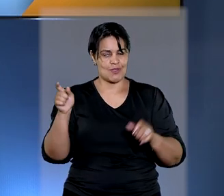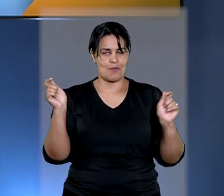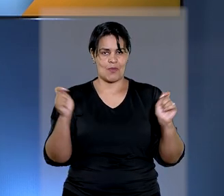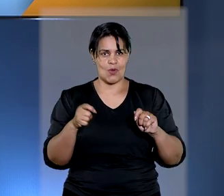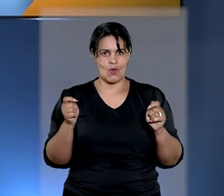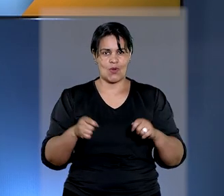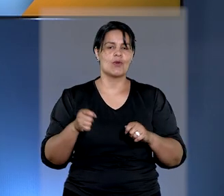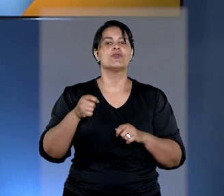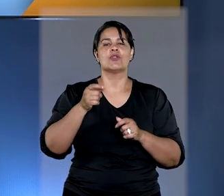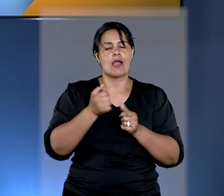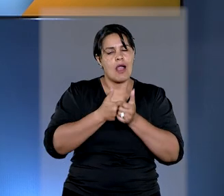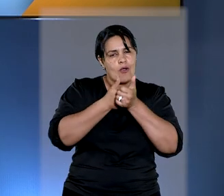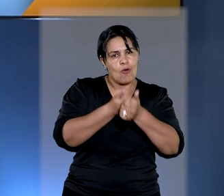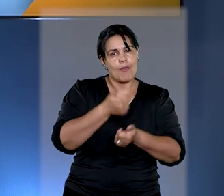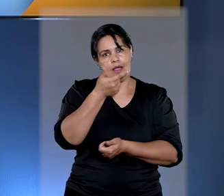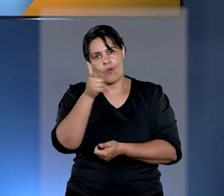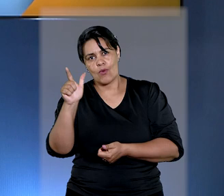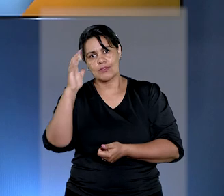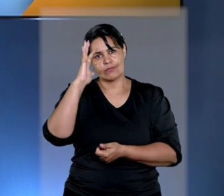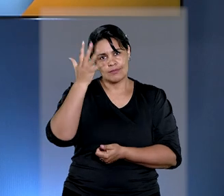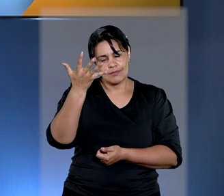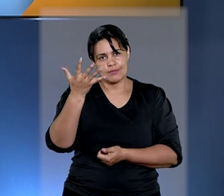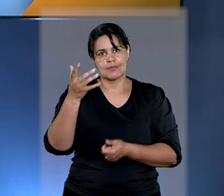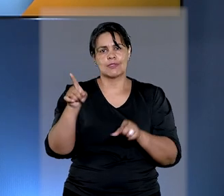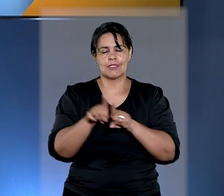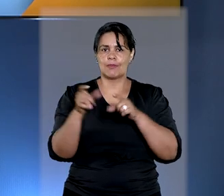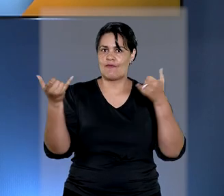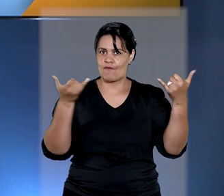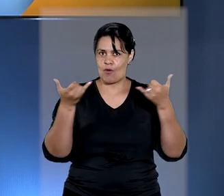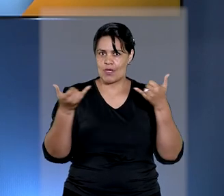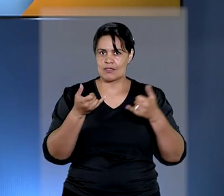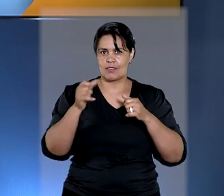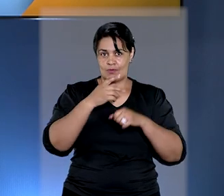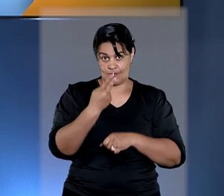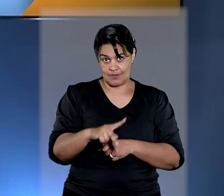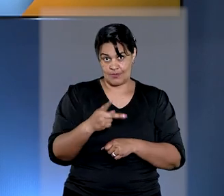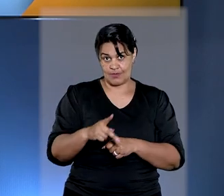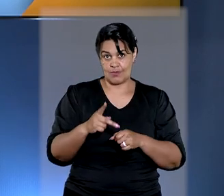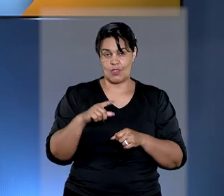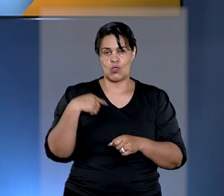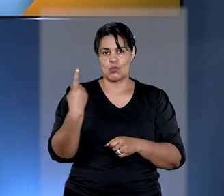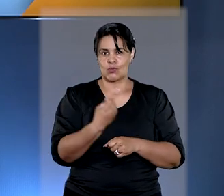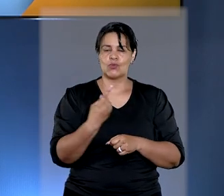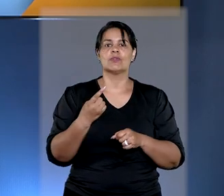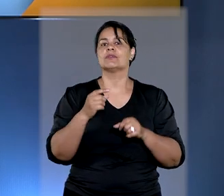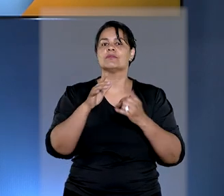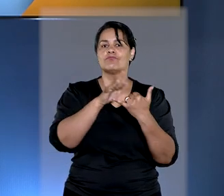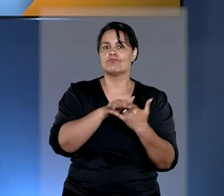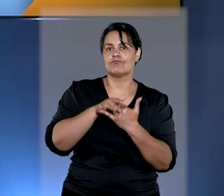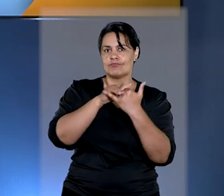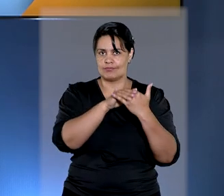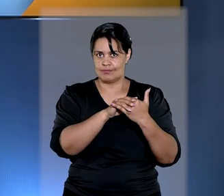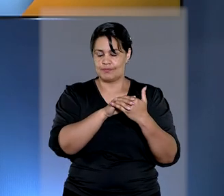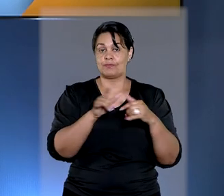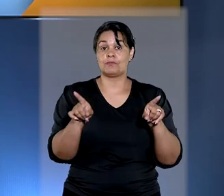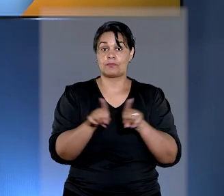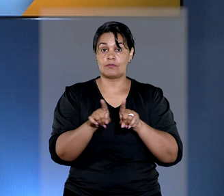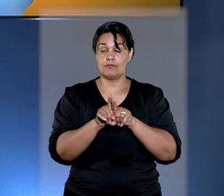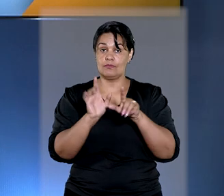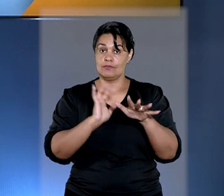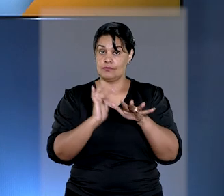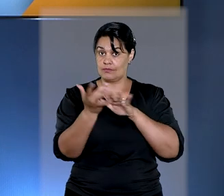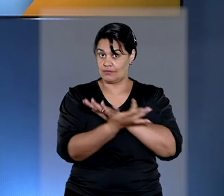-se que você pode acompanhar outras decisões e informações do Tribunal no nosso canal do STJ no YouTube,